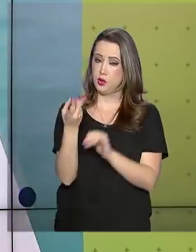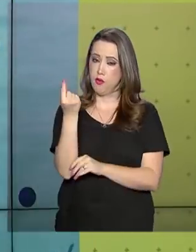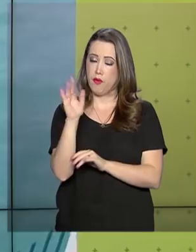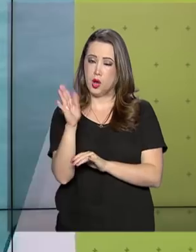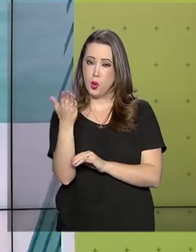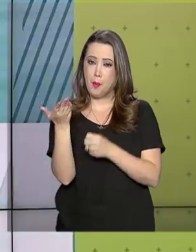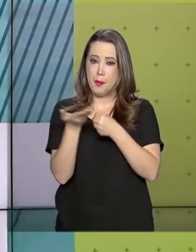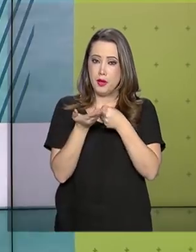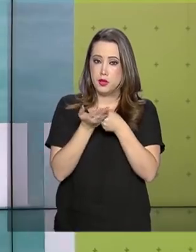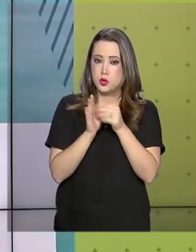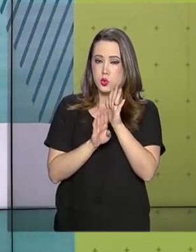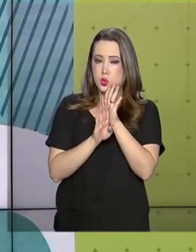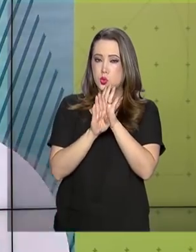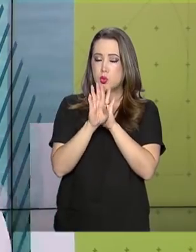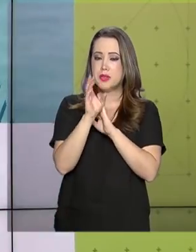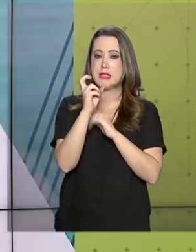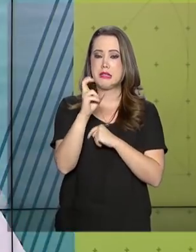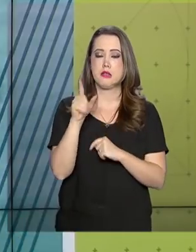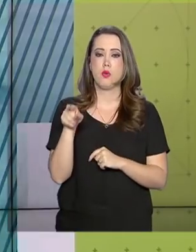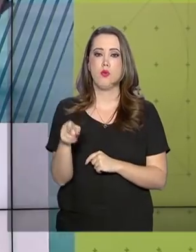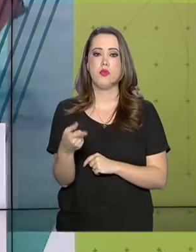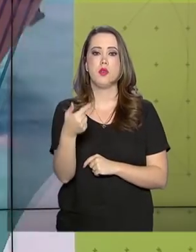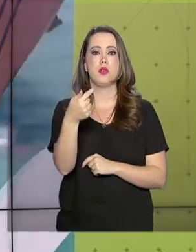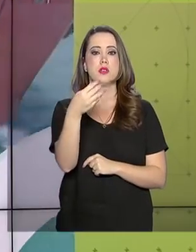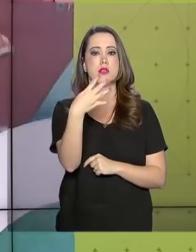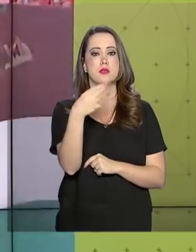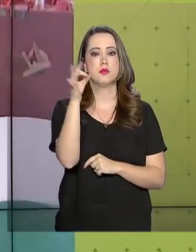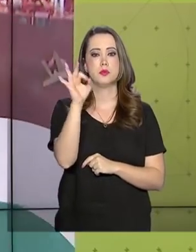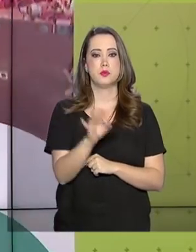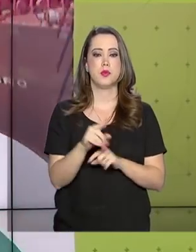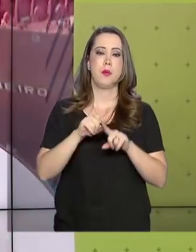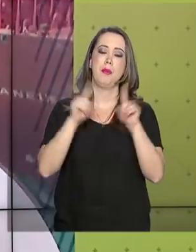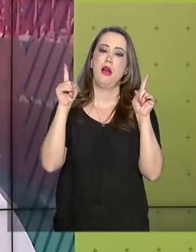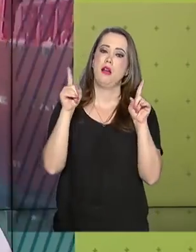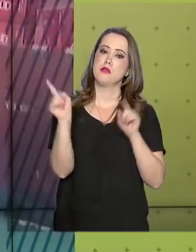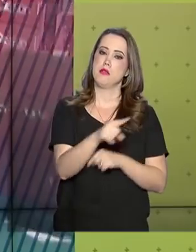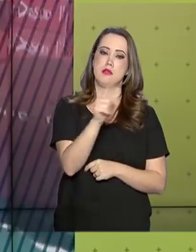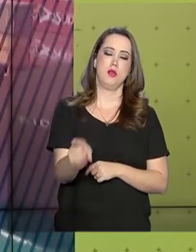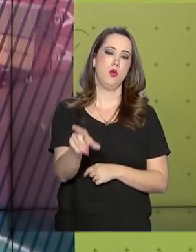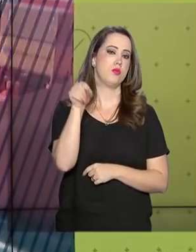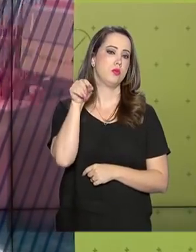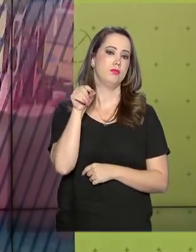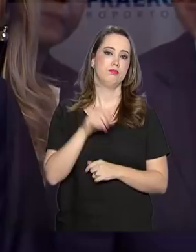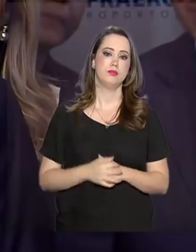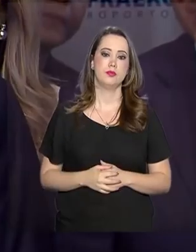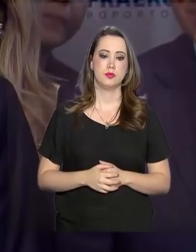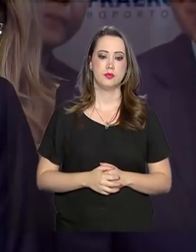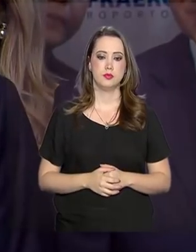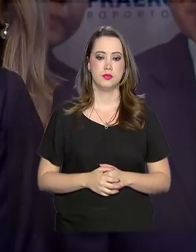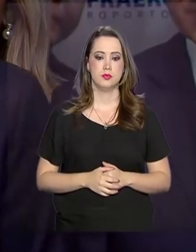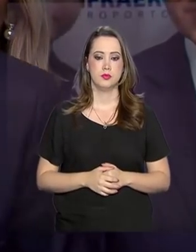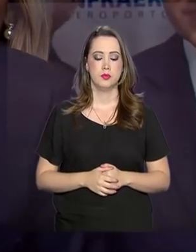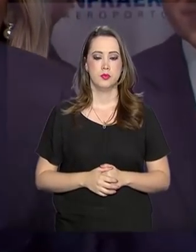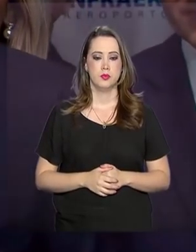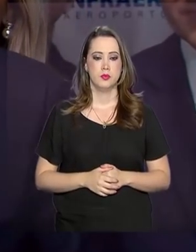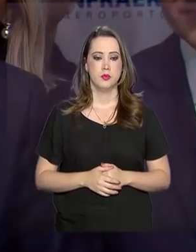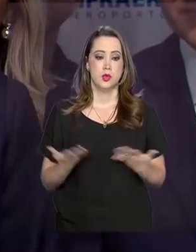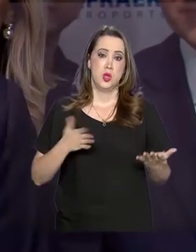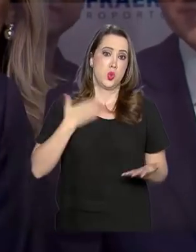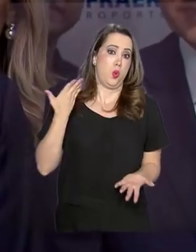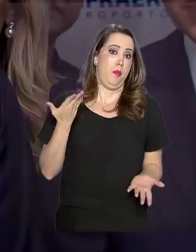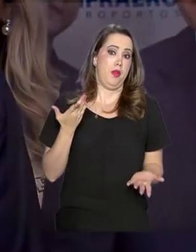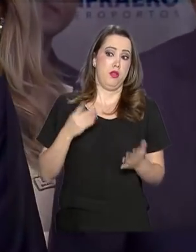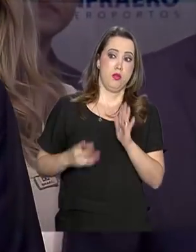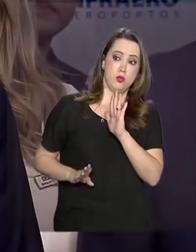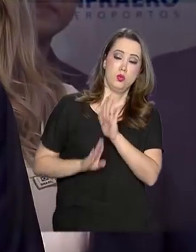combustível iria subir 5,74%, mas suspendeu a decisão. Eu me surpreendi com o